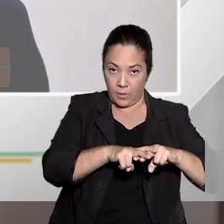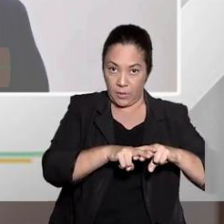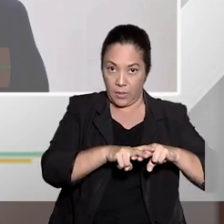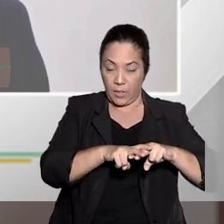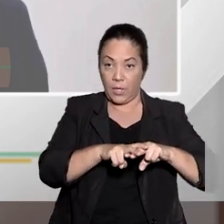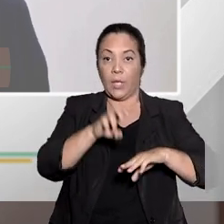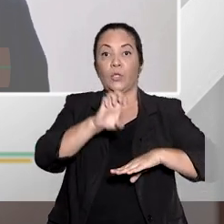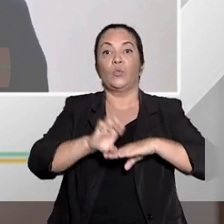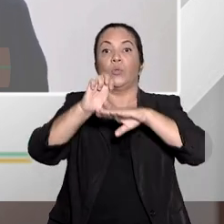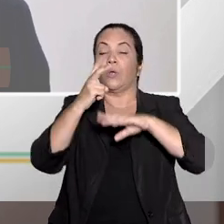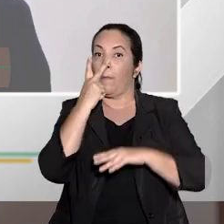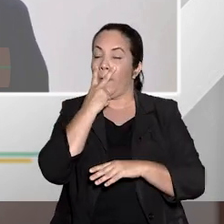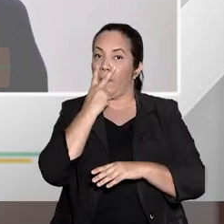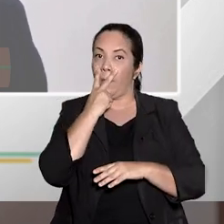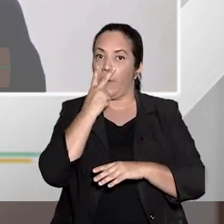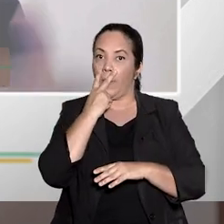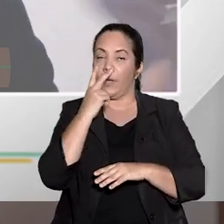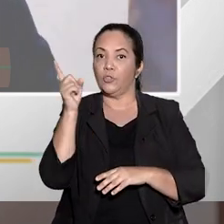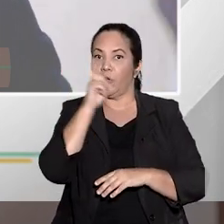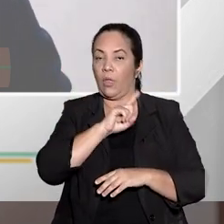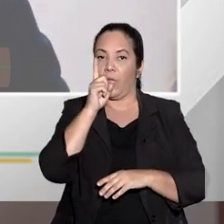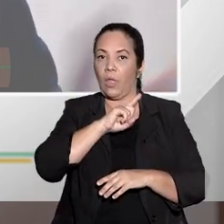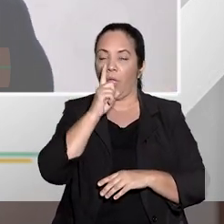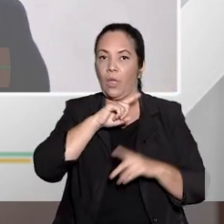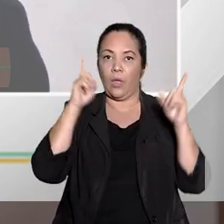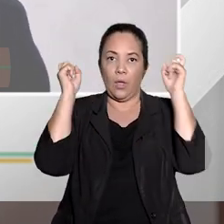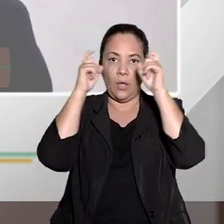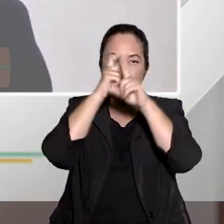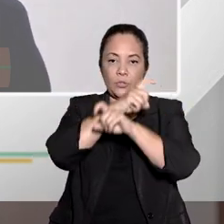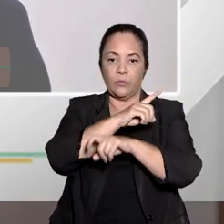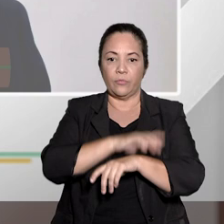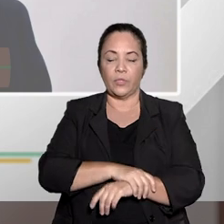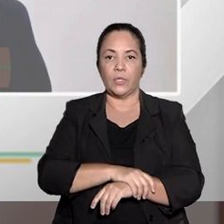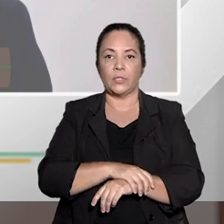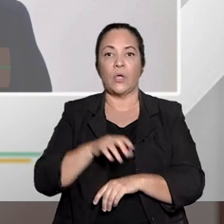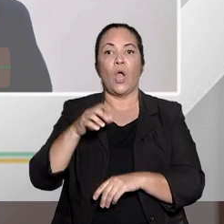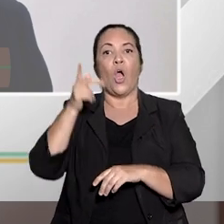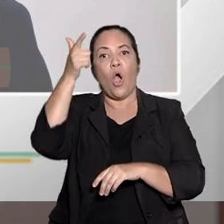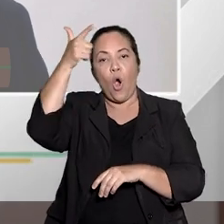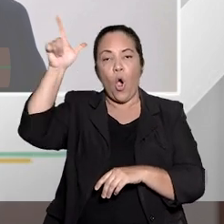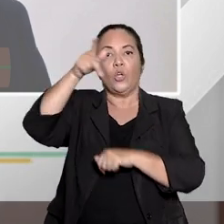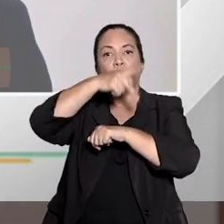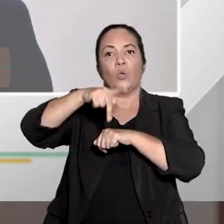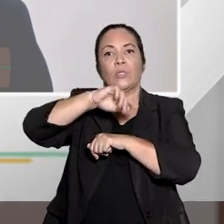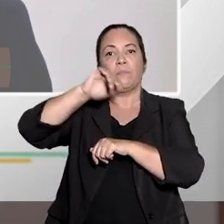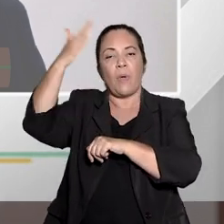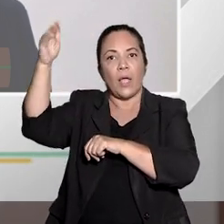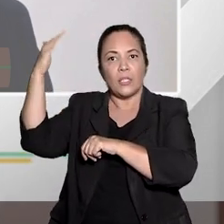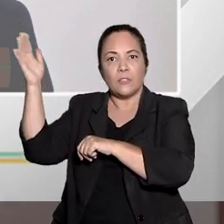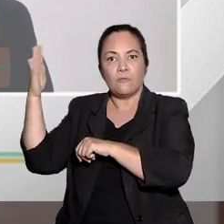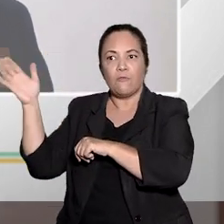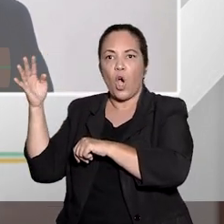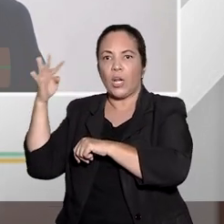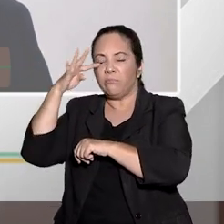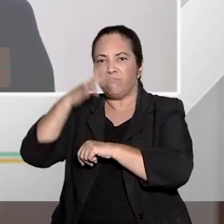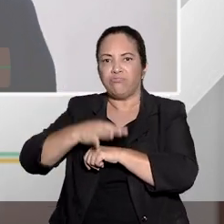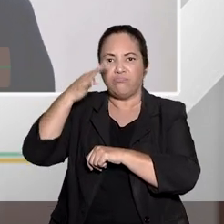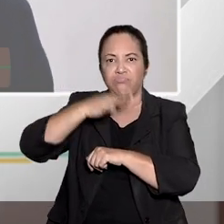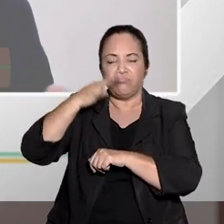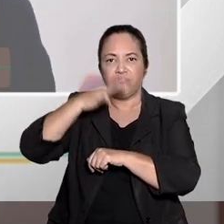do Espírito Santo era caótico à época, inclusive o Brasil chegou a ser denunciado internacionalmente. Acontece que